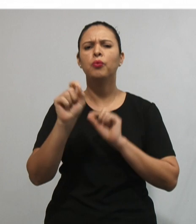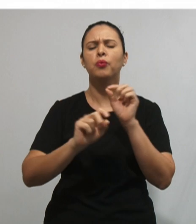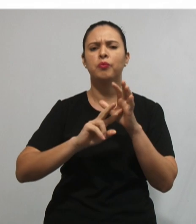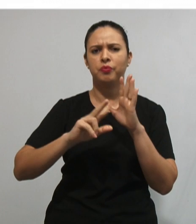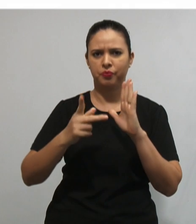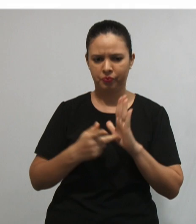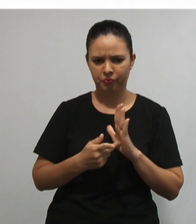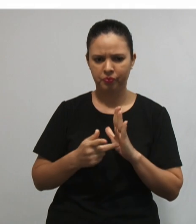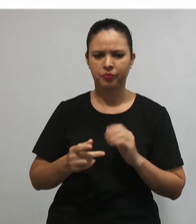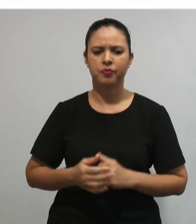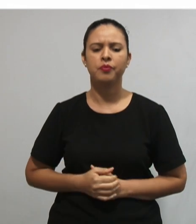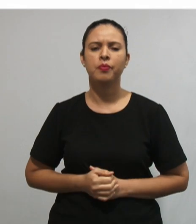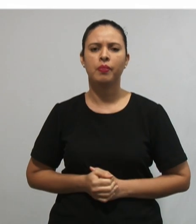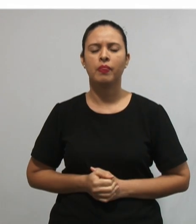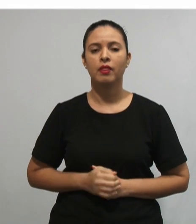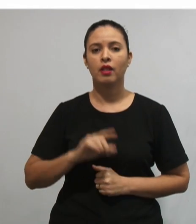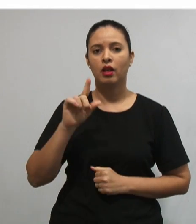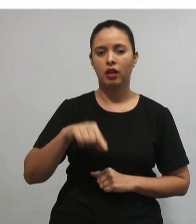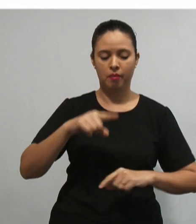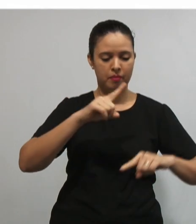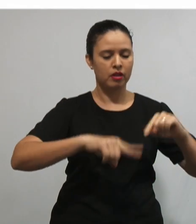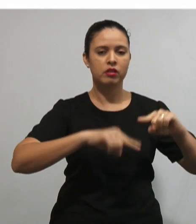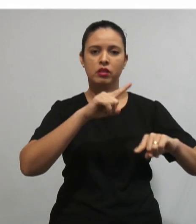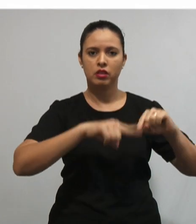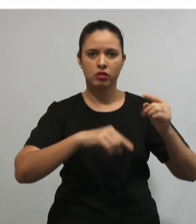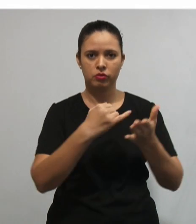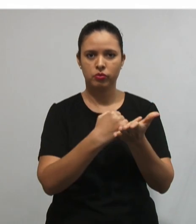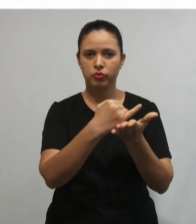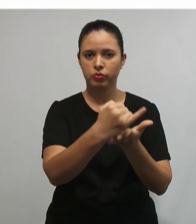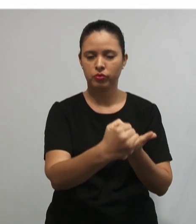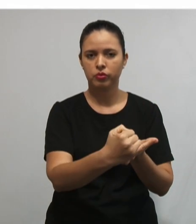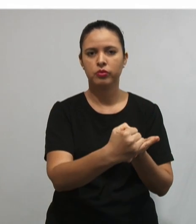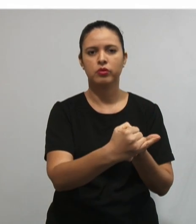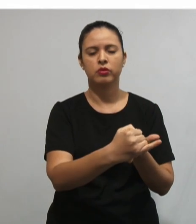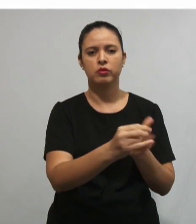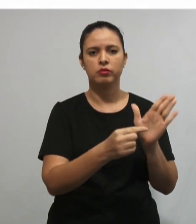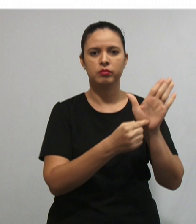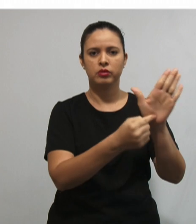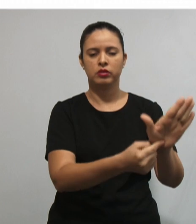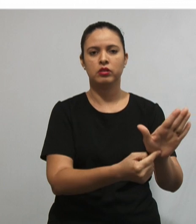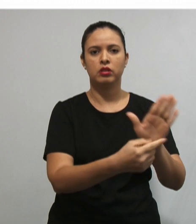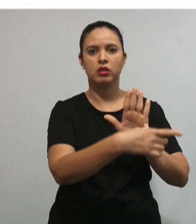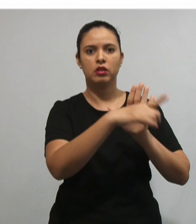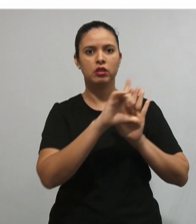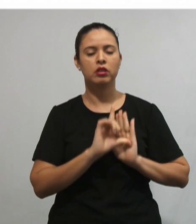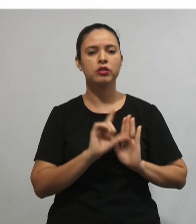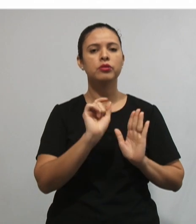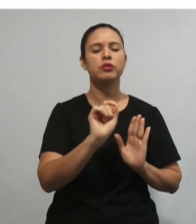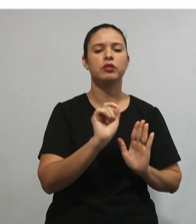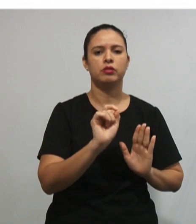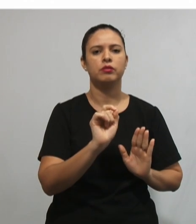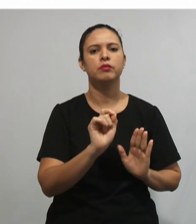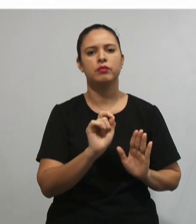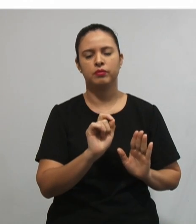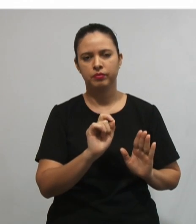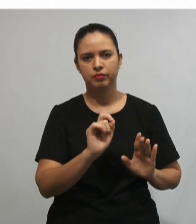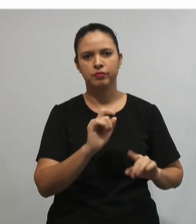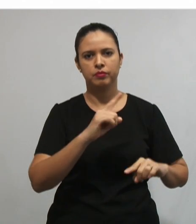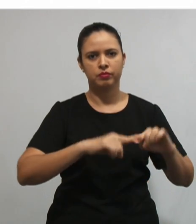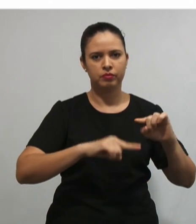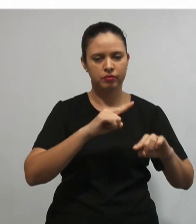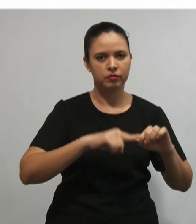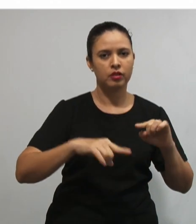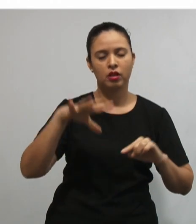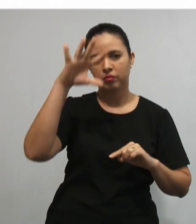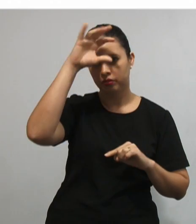esses organizadores prévios? São materiais introdutórios apresentados antes de um material, né, a ser